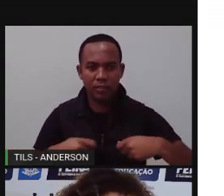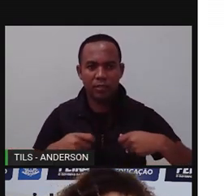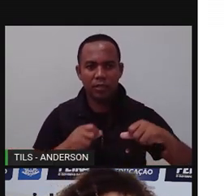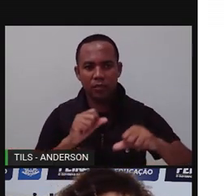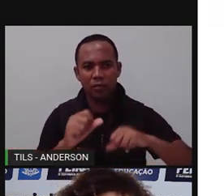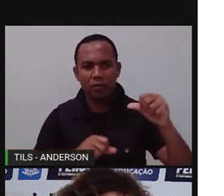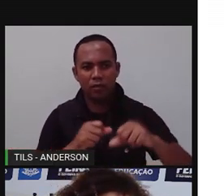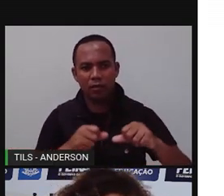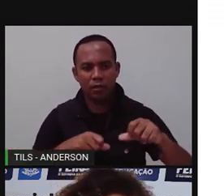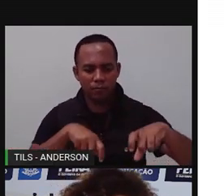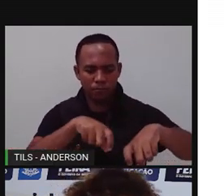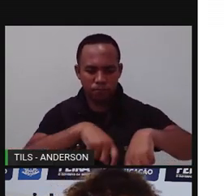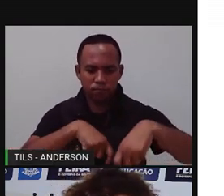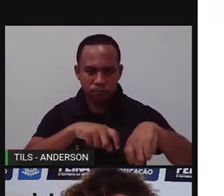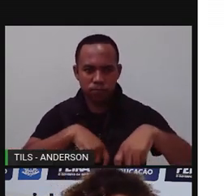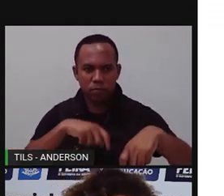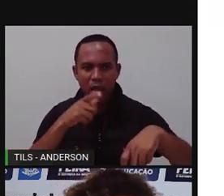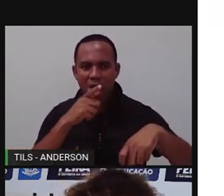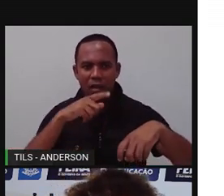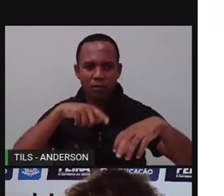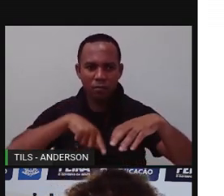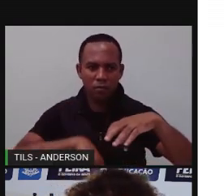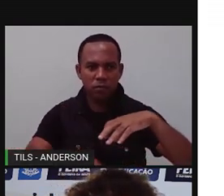no centro da cidade, que não permite que essa água